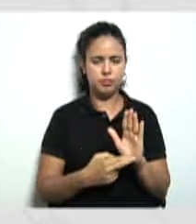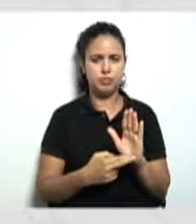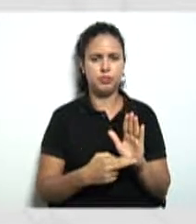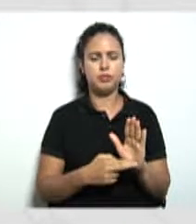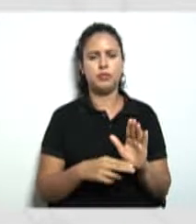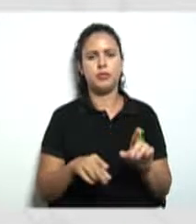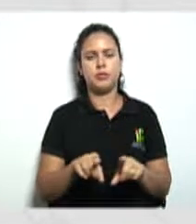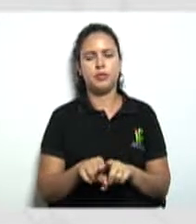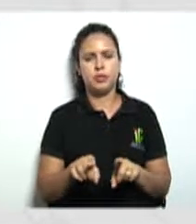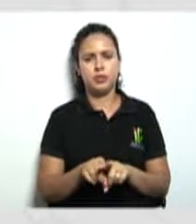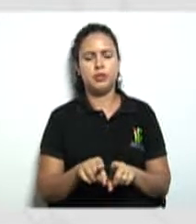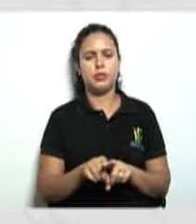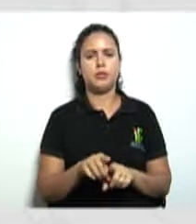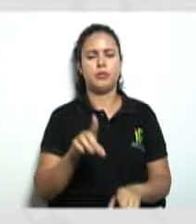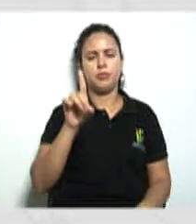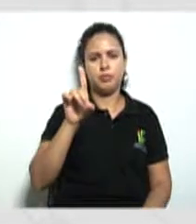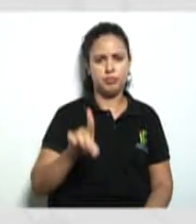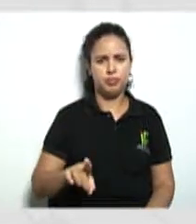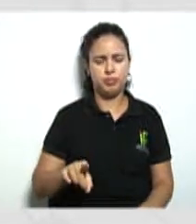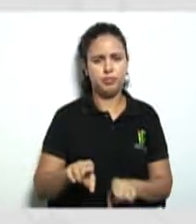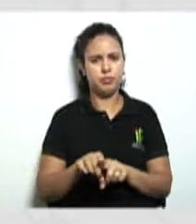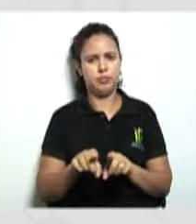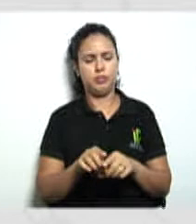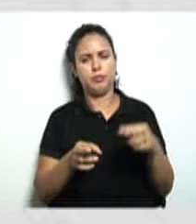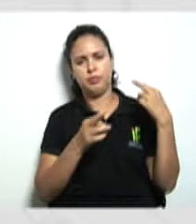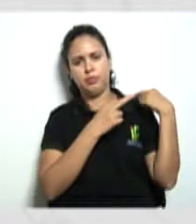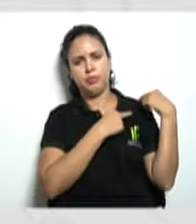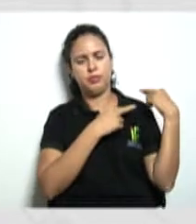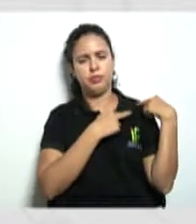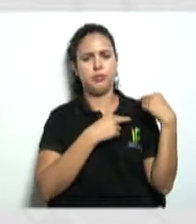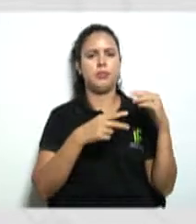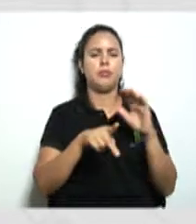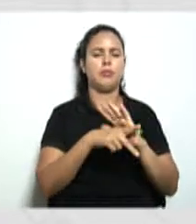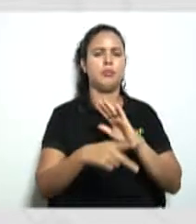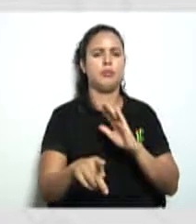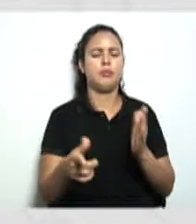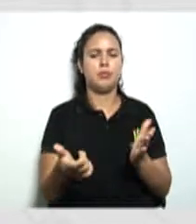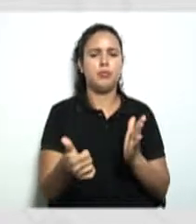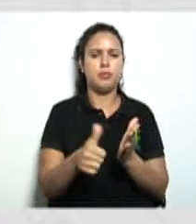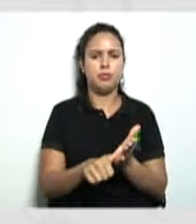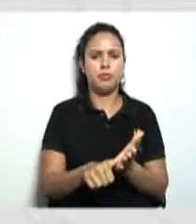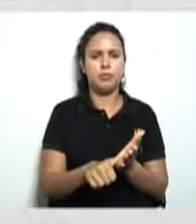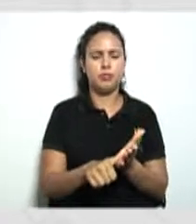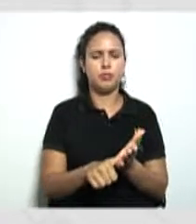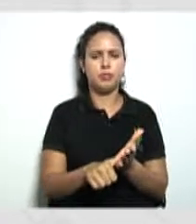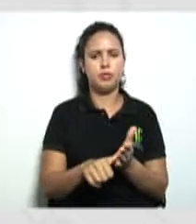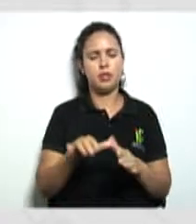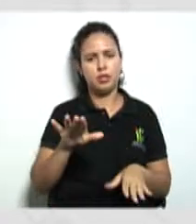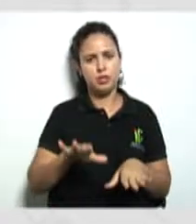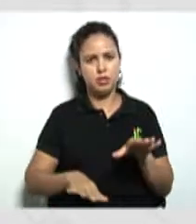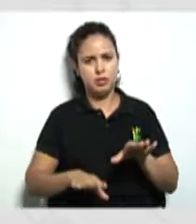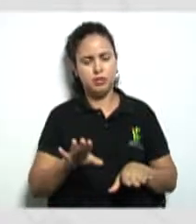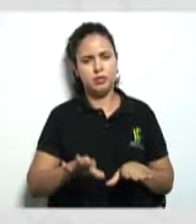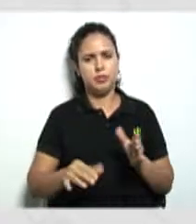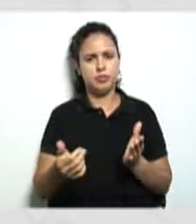deveres né e obrigações do cooperado então caso aqui um cooperado